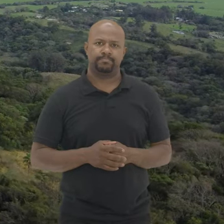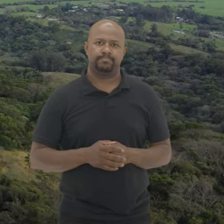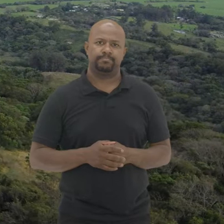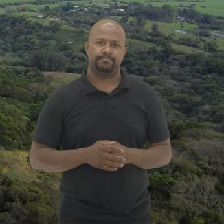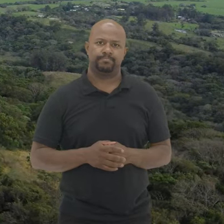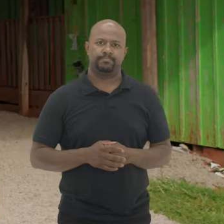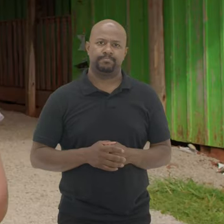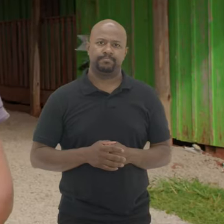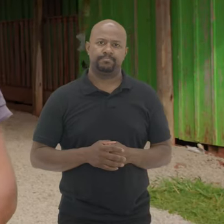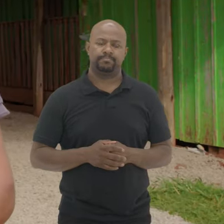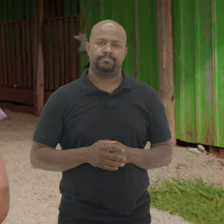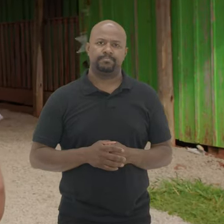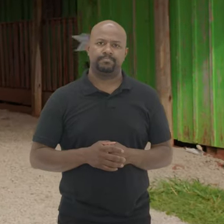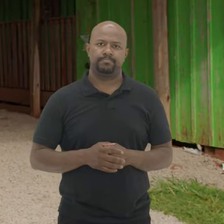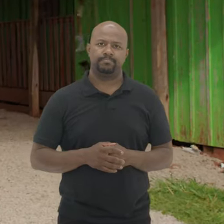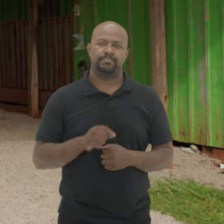Três soitas Nathanael